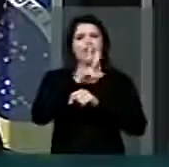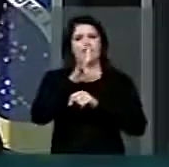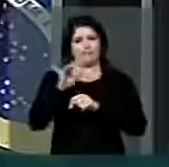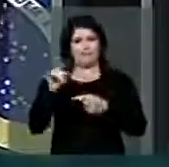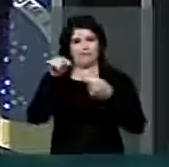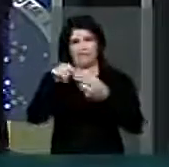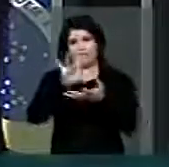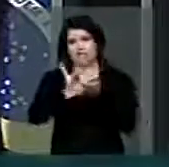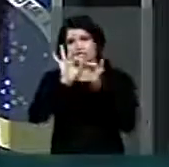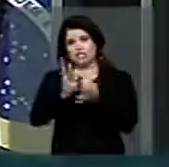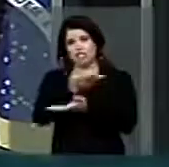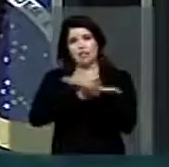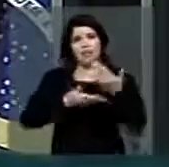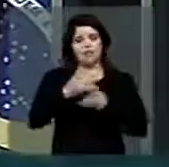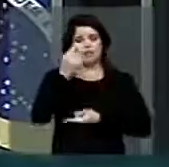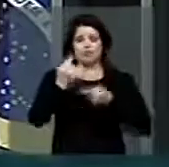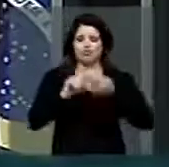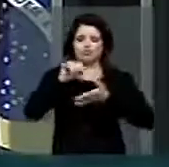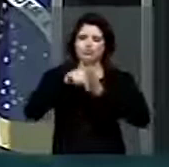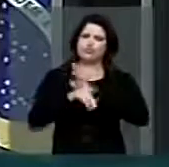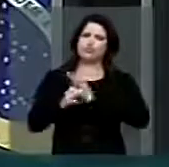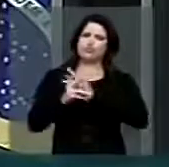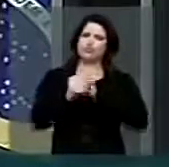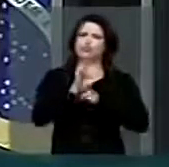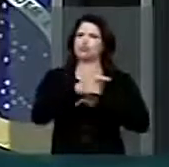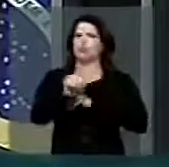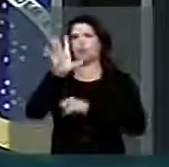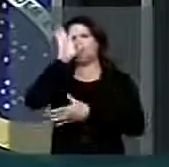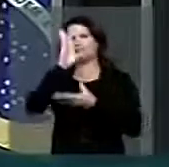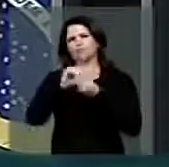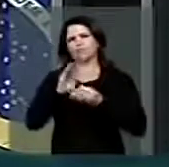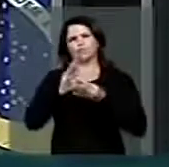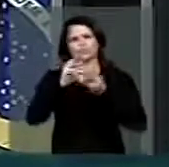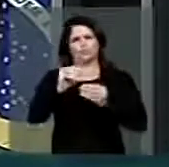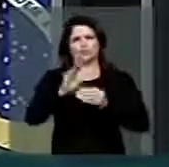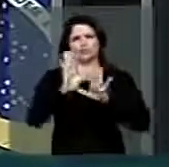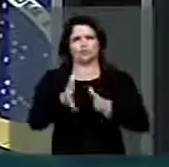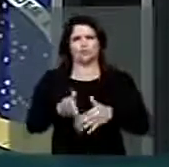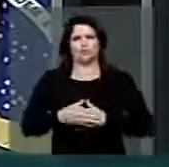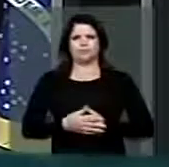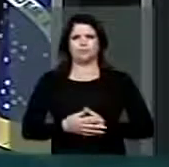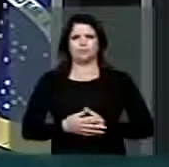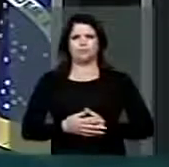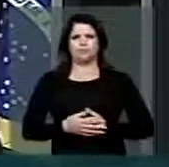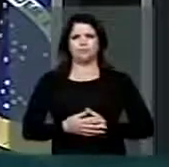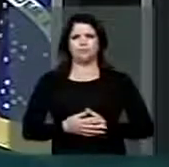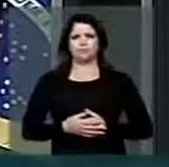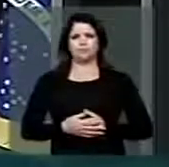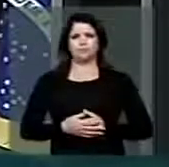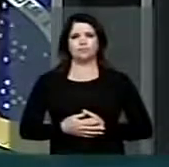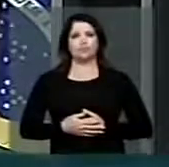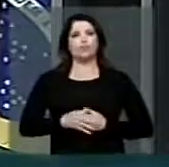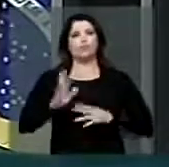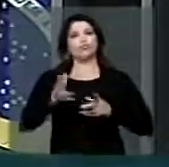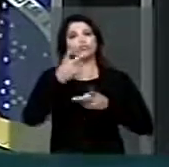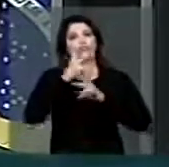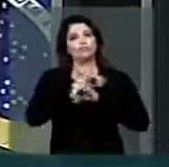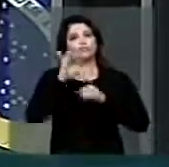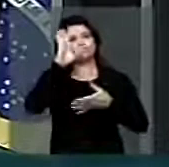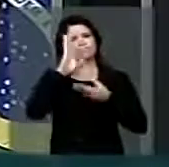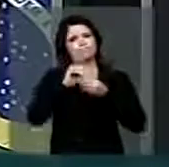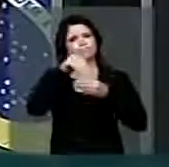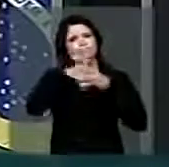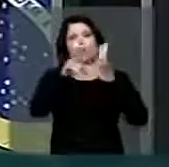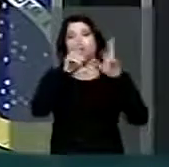foi nos debates internos aqui, e houve um entendimento de que irmão é compreendido o